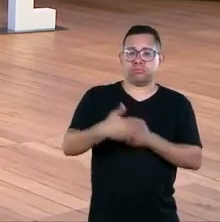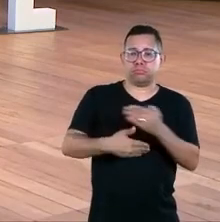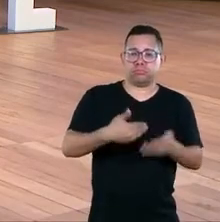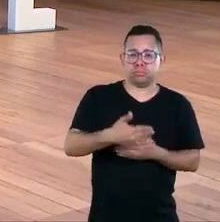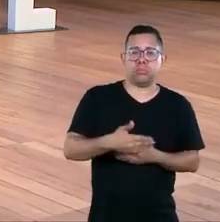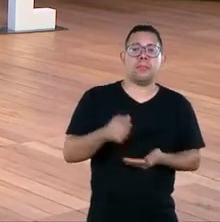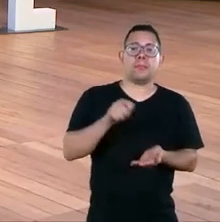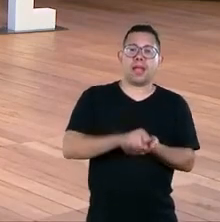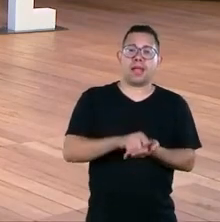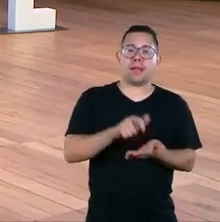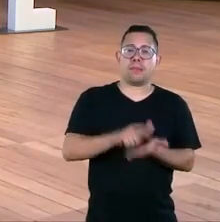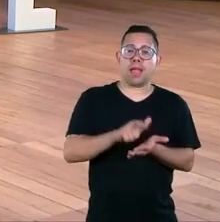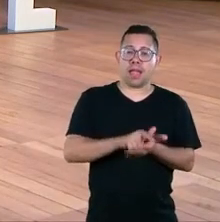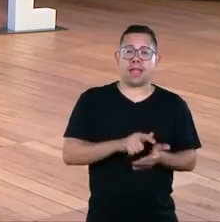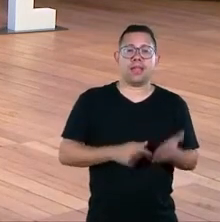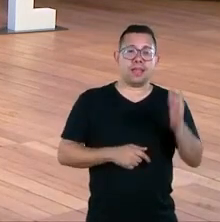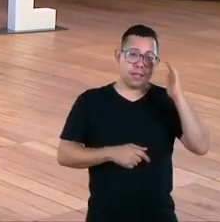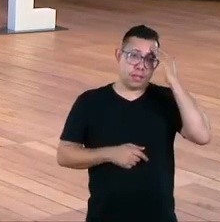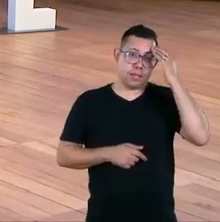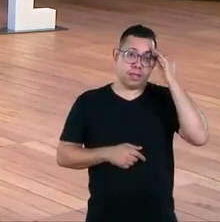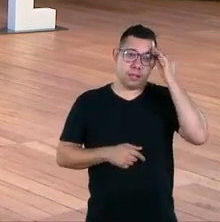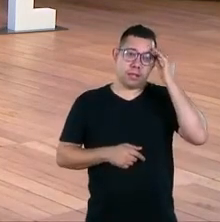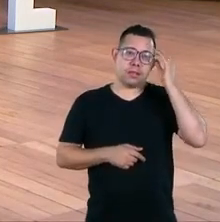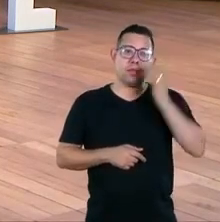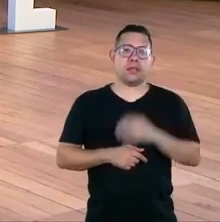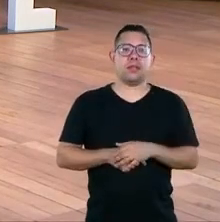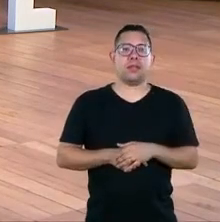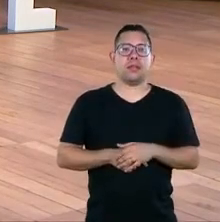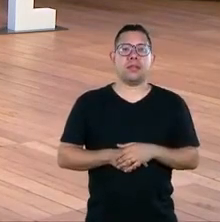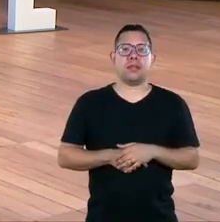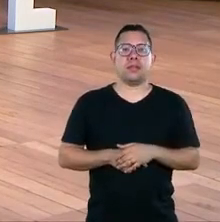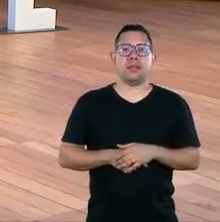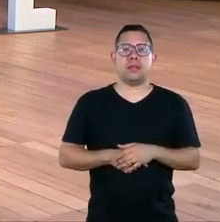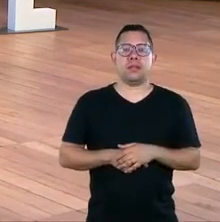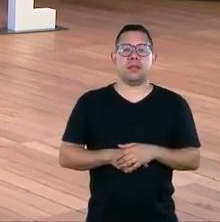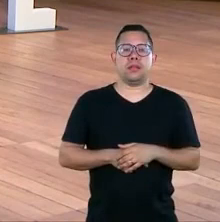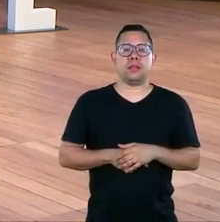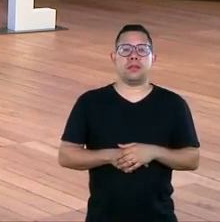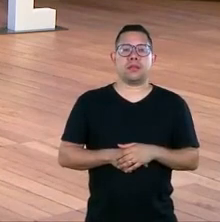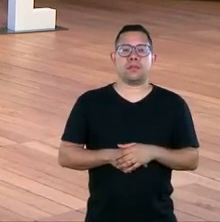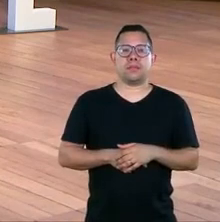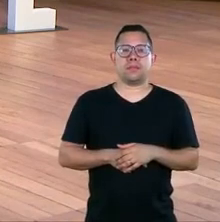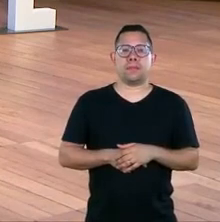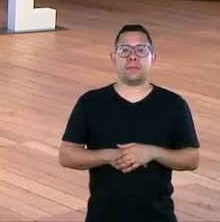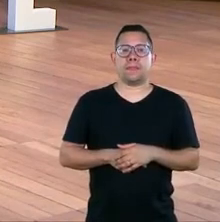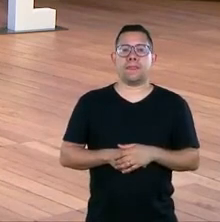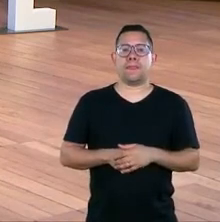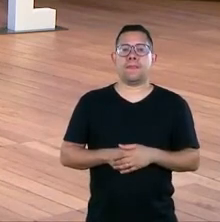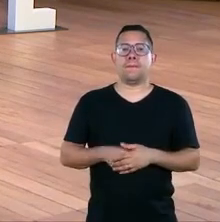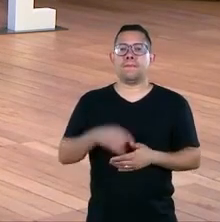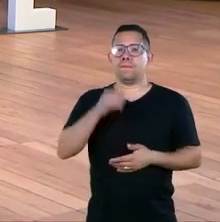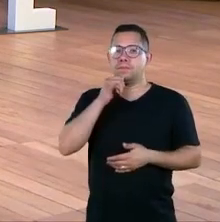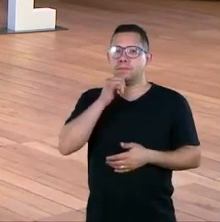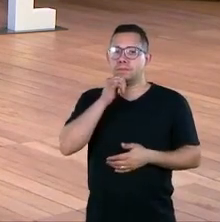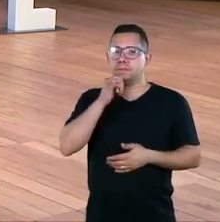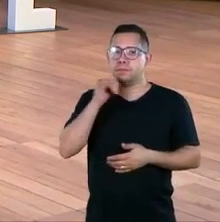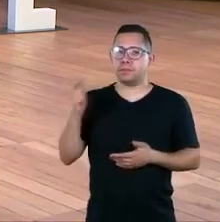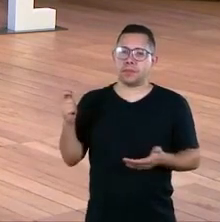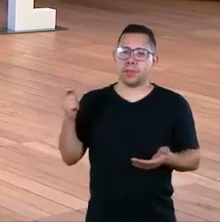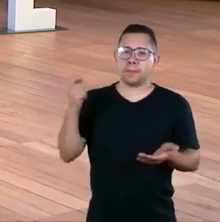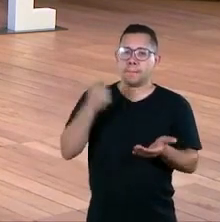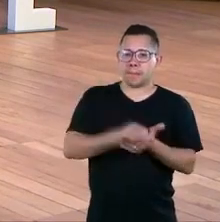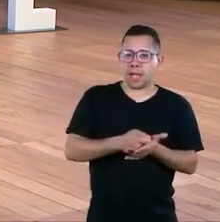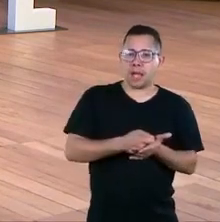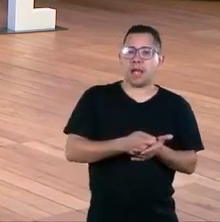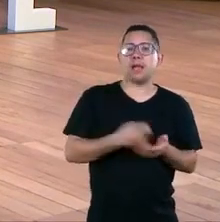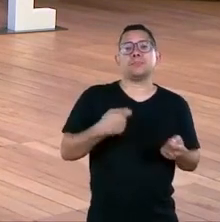está doando a pessoa fala não, mas eu quero que 100% do meu dinheiro vá para a cesta básica beleza mas para a cesta básica chegar até aquele